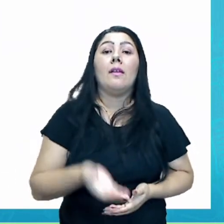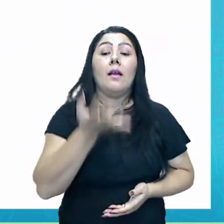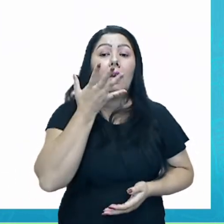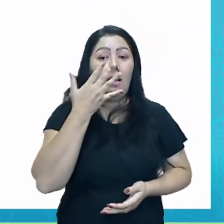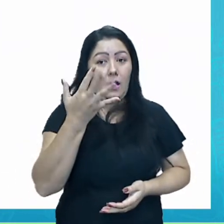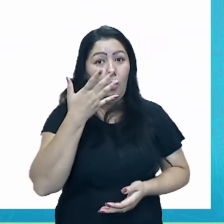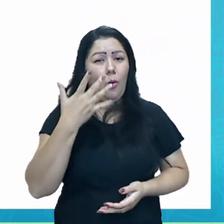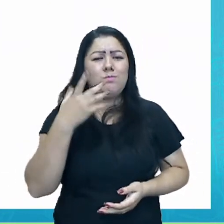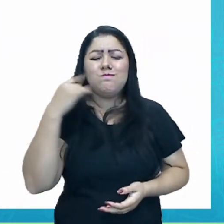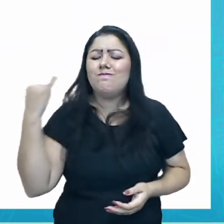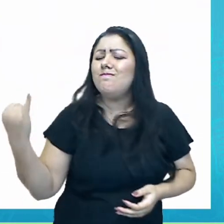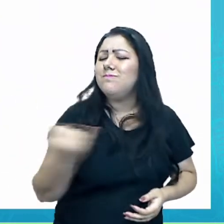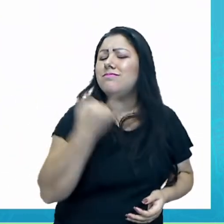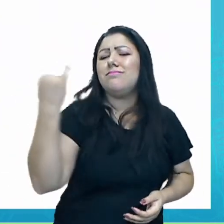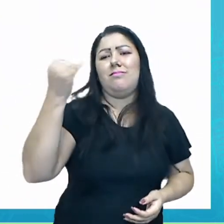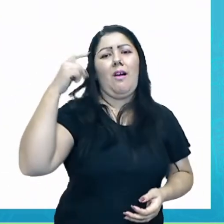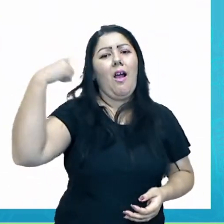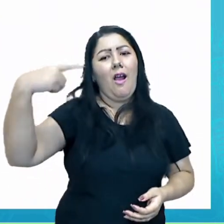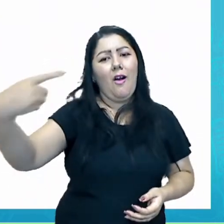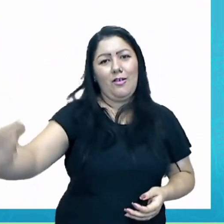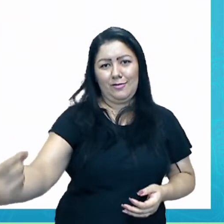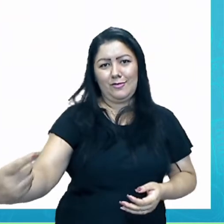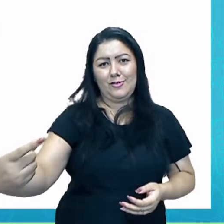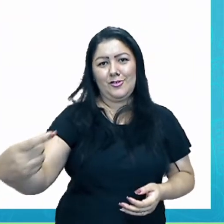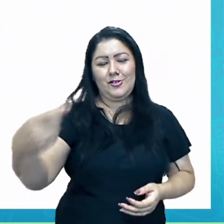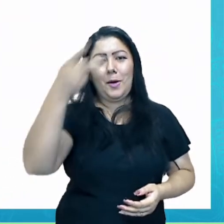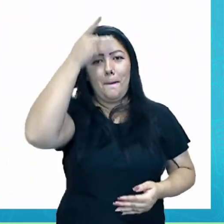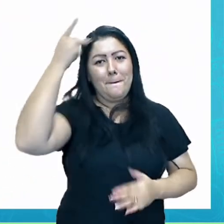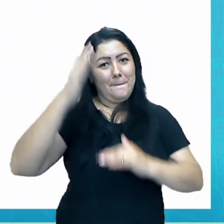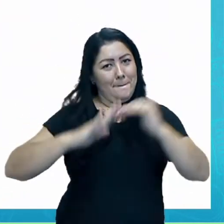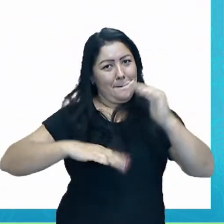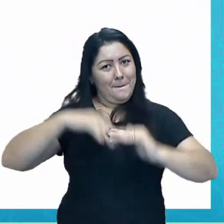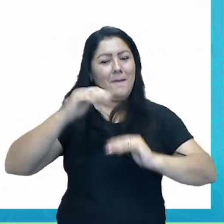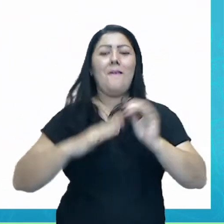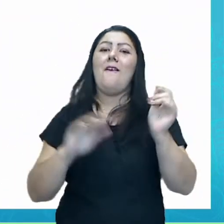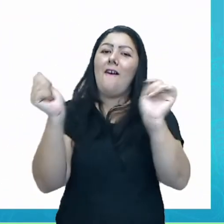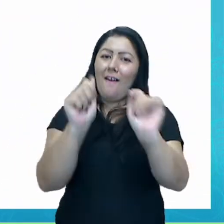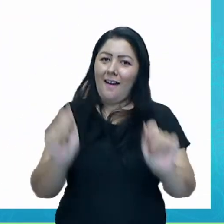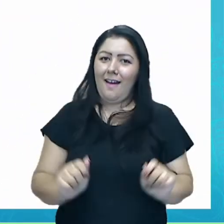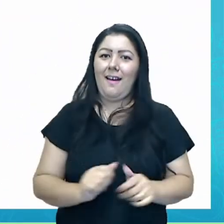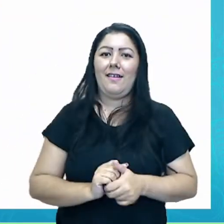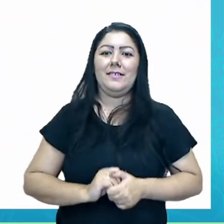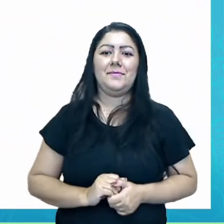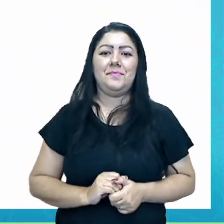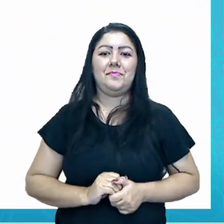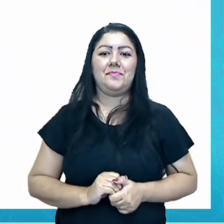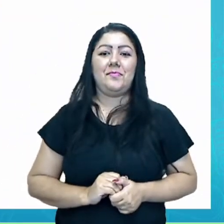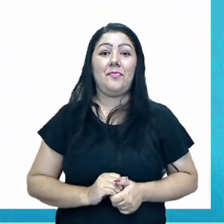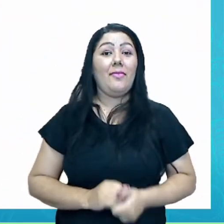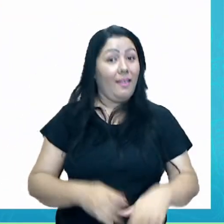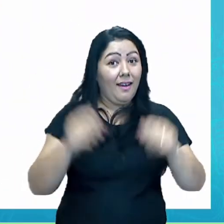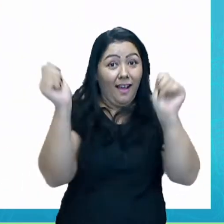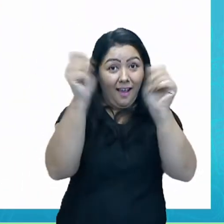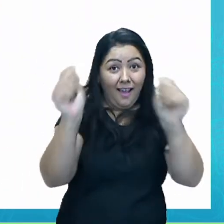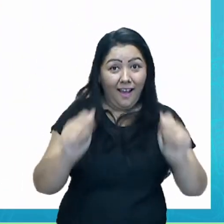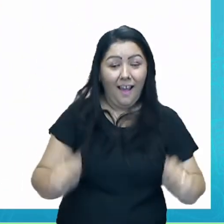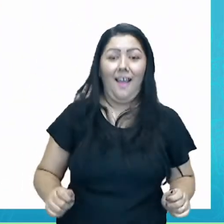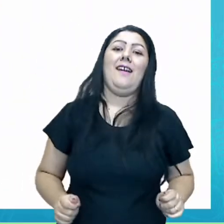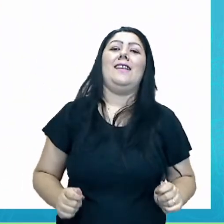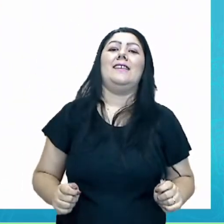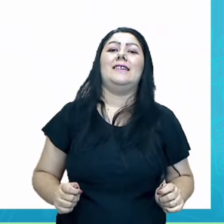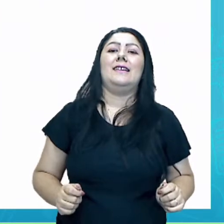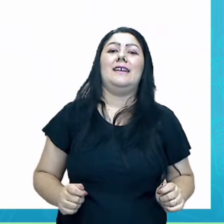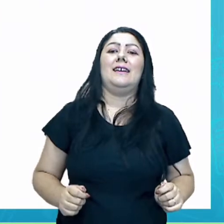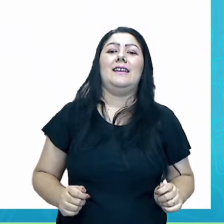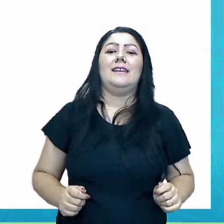importante no dia a dia, de muitos profissionais e de muitos artistas. Nas artes plásticas, não é diferente. O